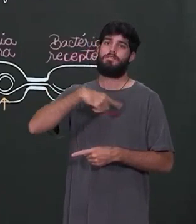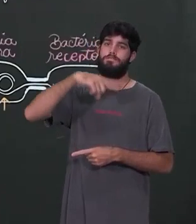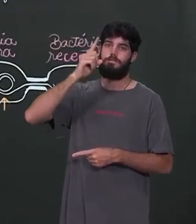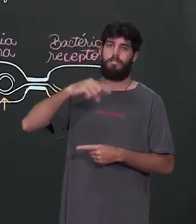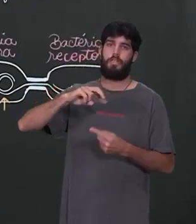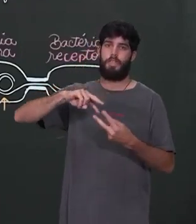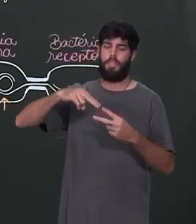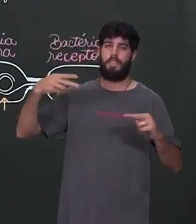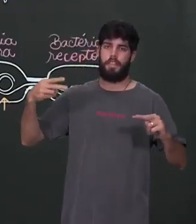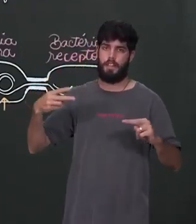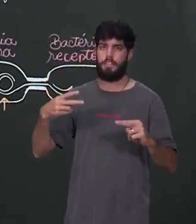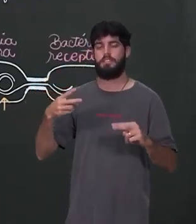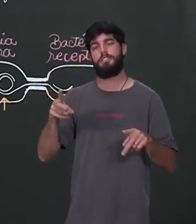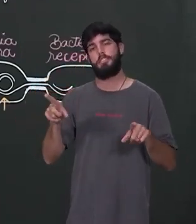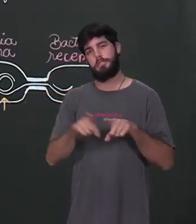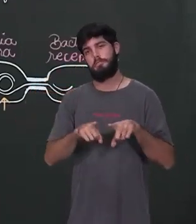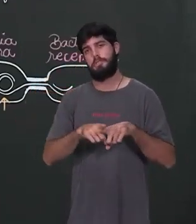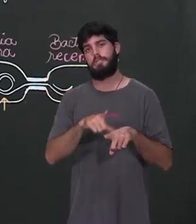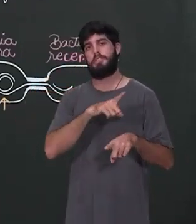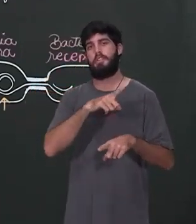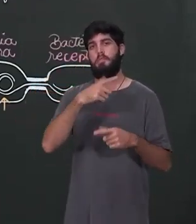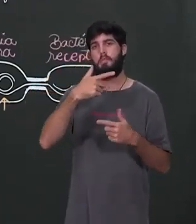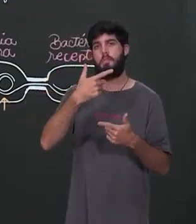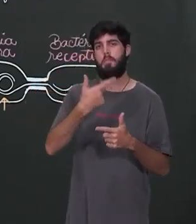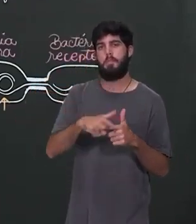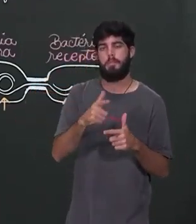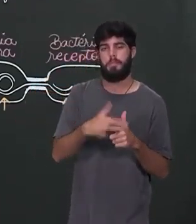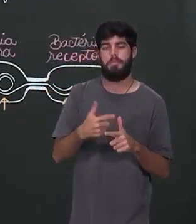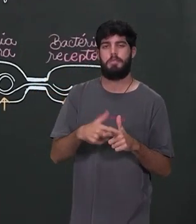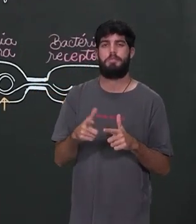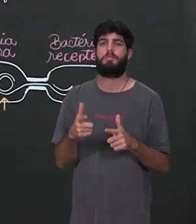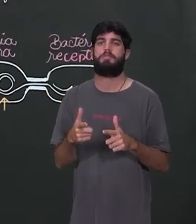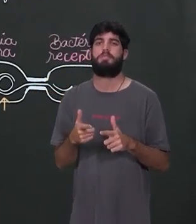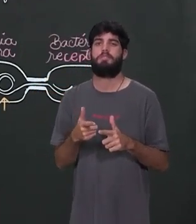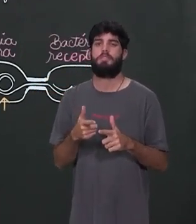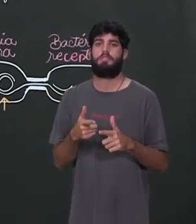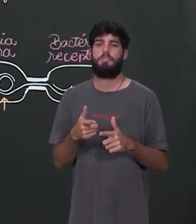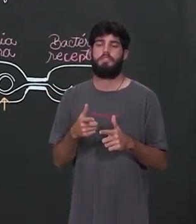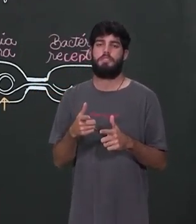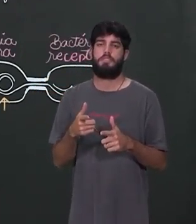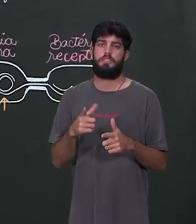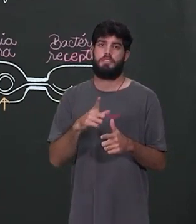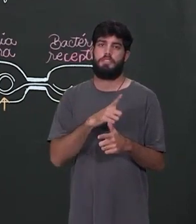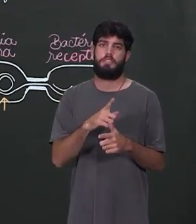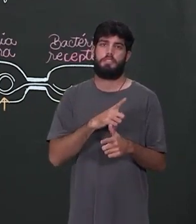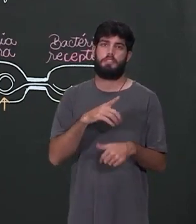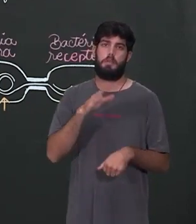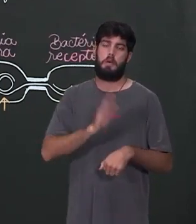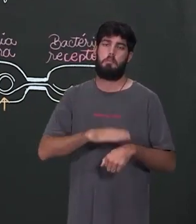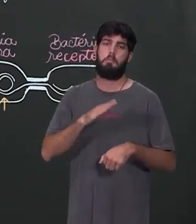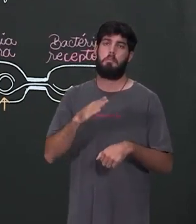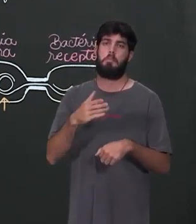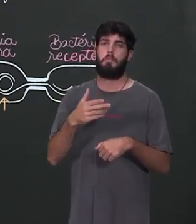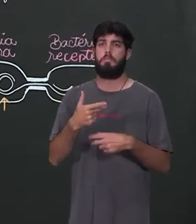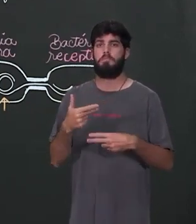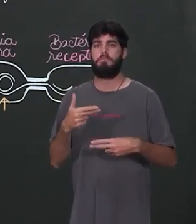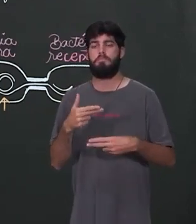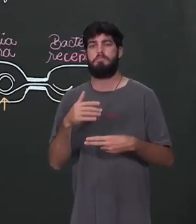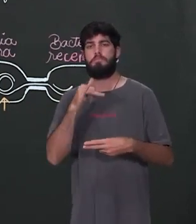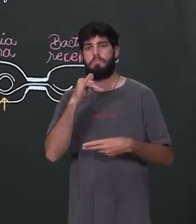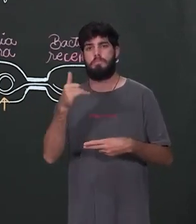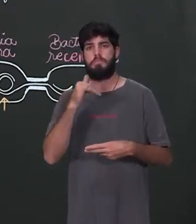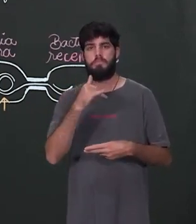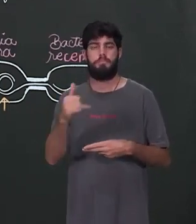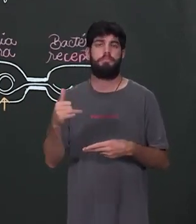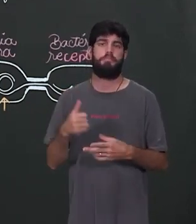Porém, há aí os seus probleminhas também. Afinal, isso vai me dar a uma demanda de mais gasto de energia para que